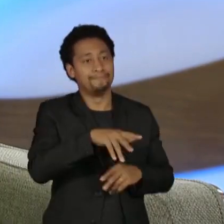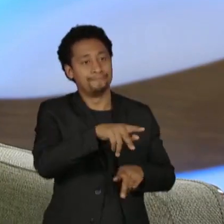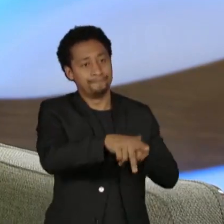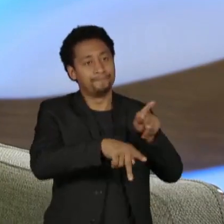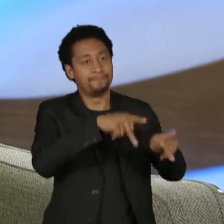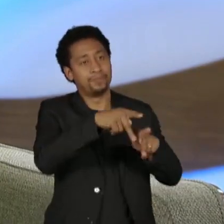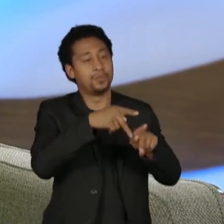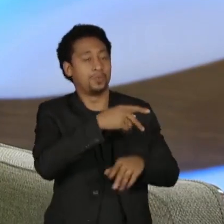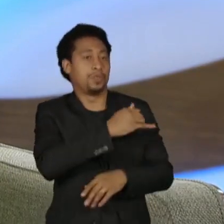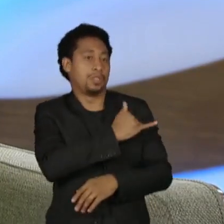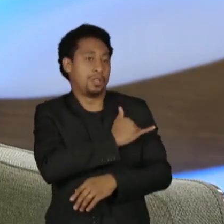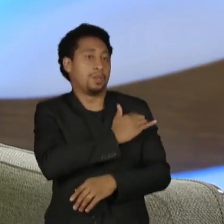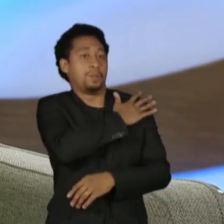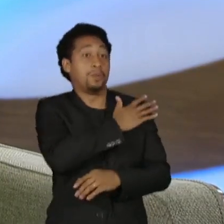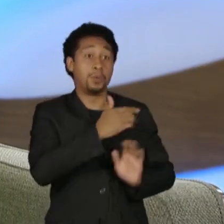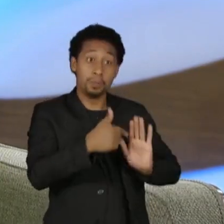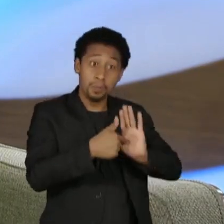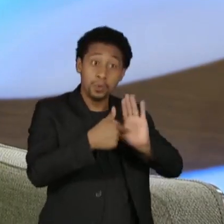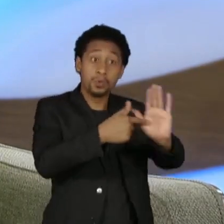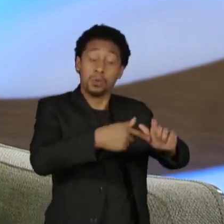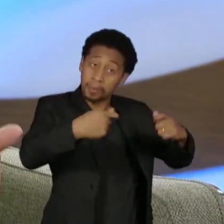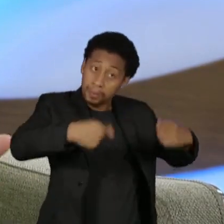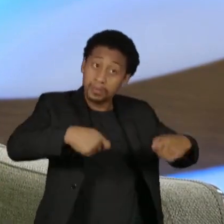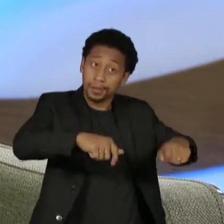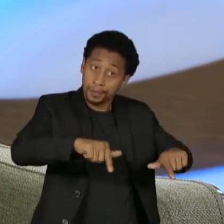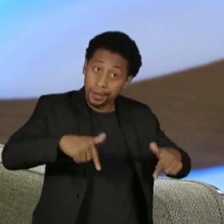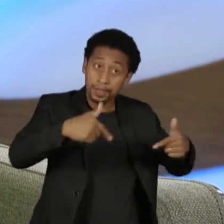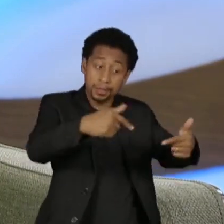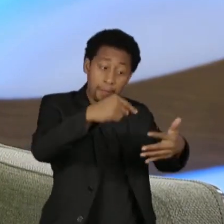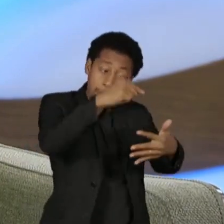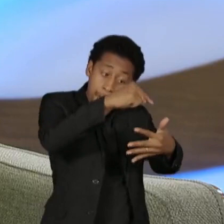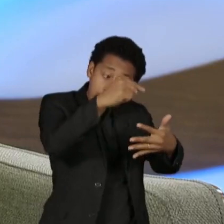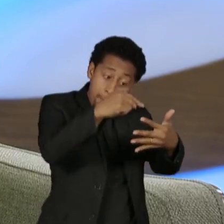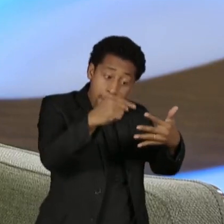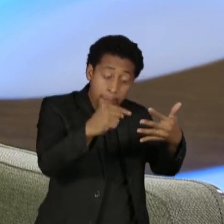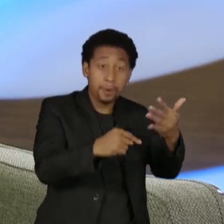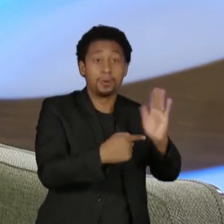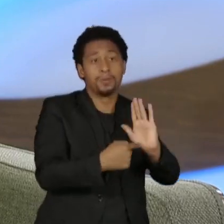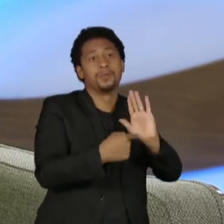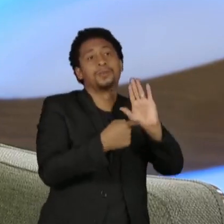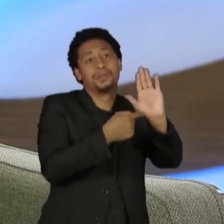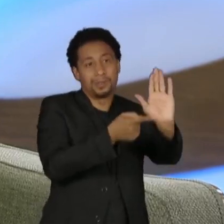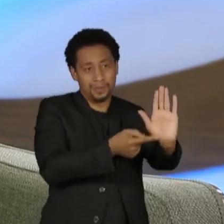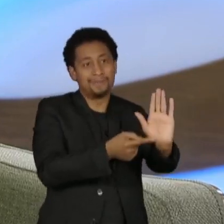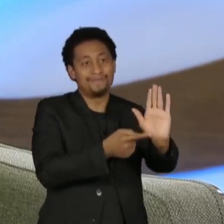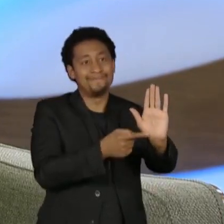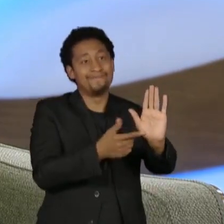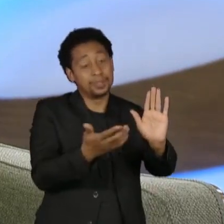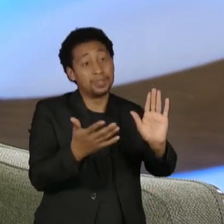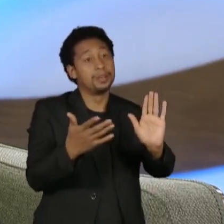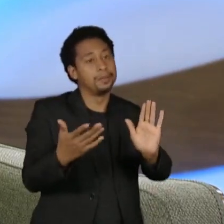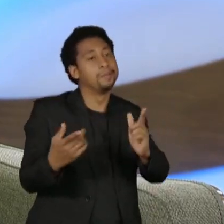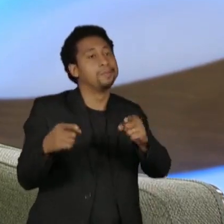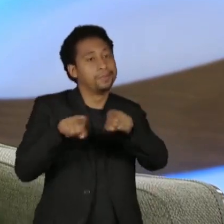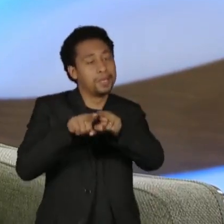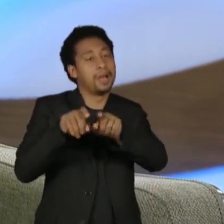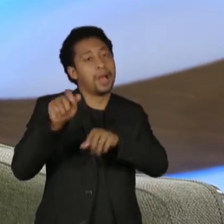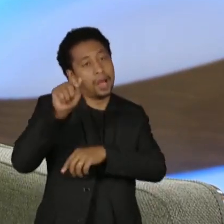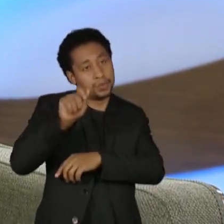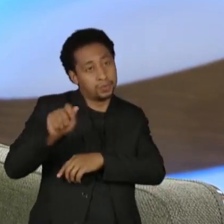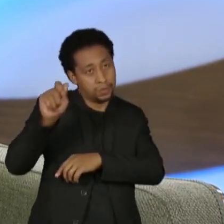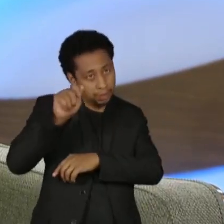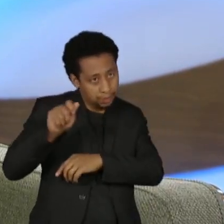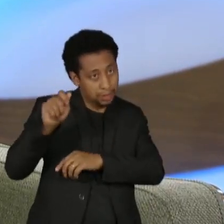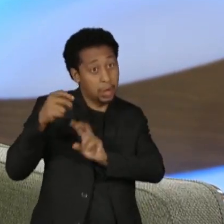também indicando medidas que precisariam ser feitas, isso numa ação a partir da Associação Indígena dos